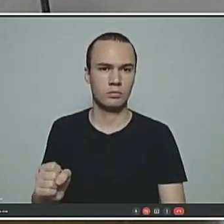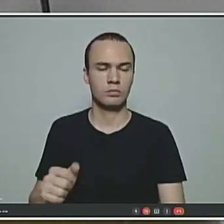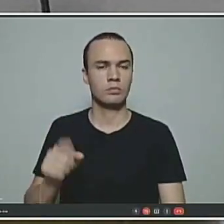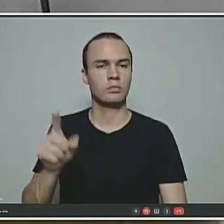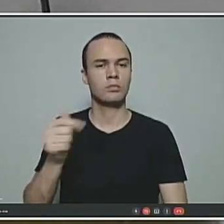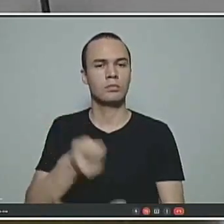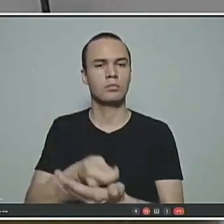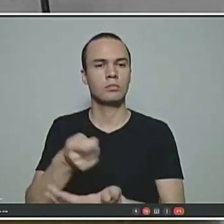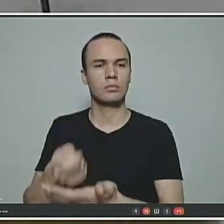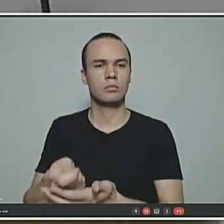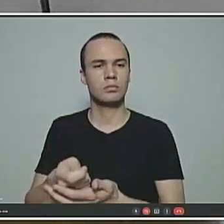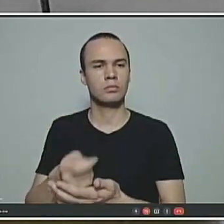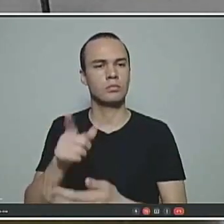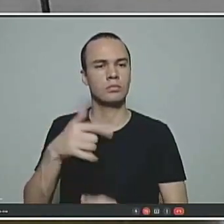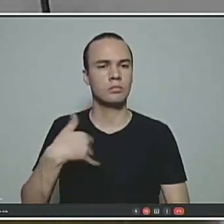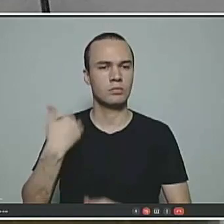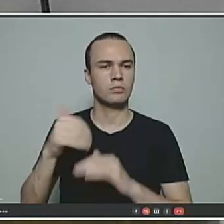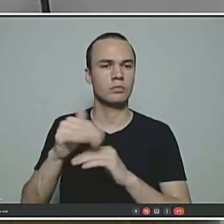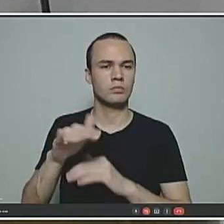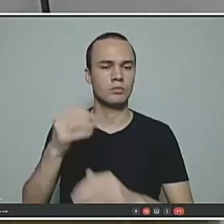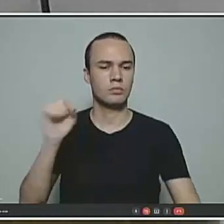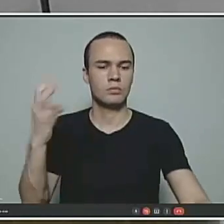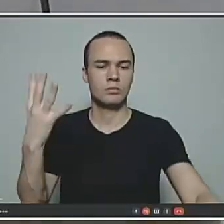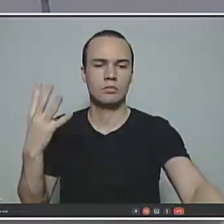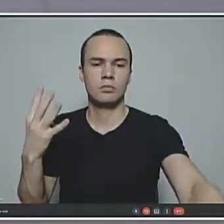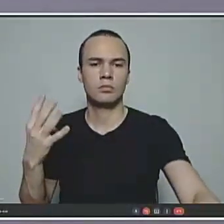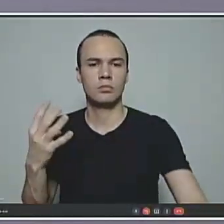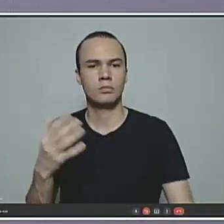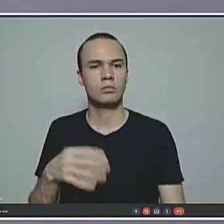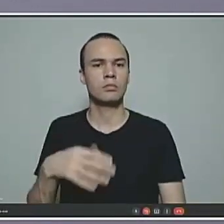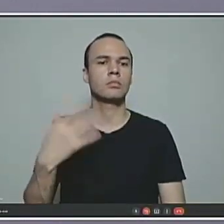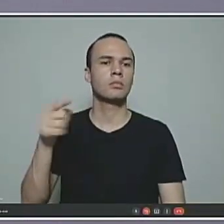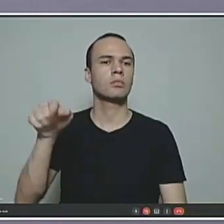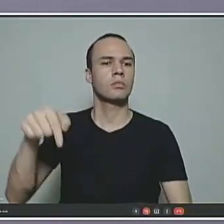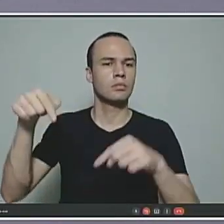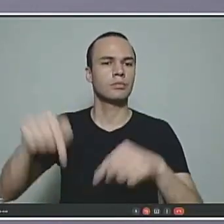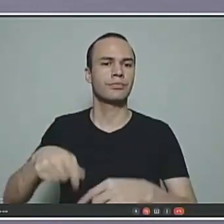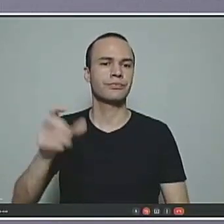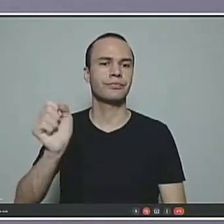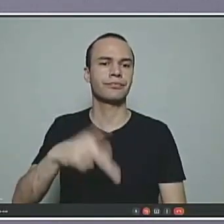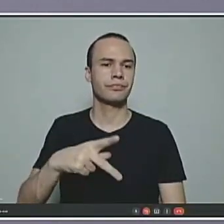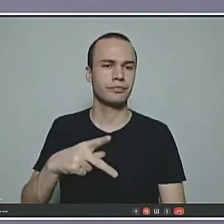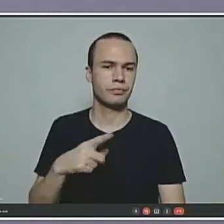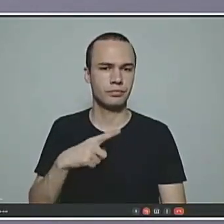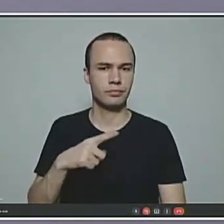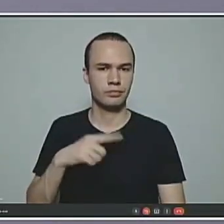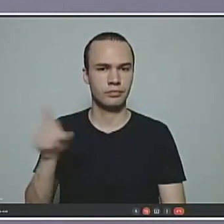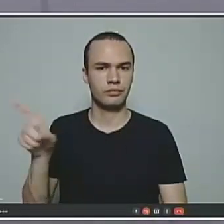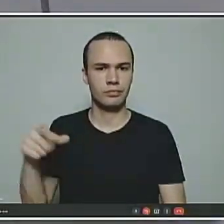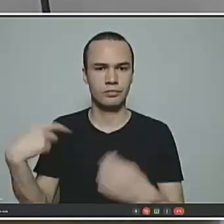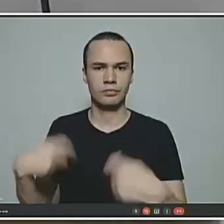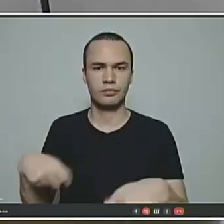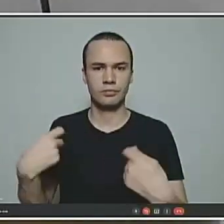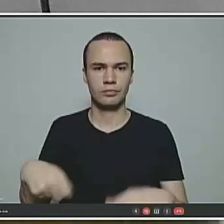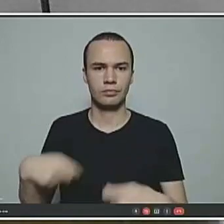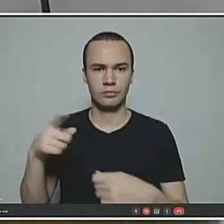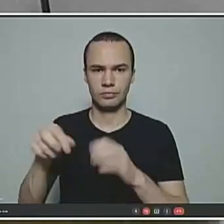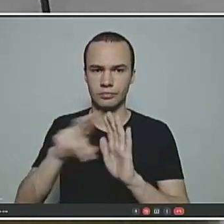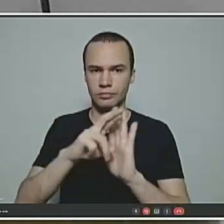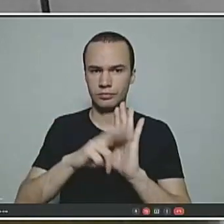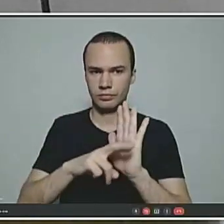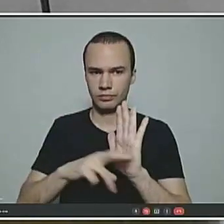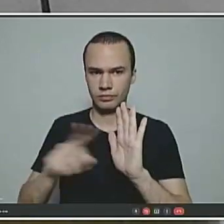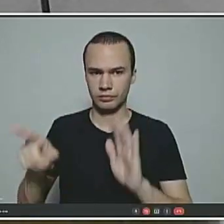contribuição e mais idade, tem que dar 84. Então, para uma professora se aposentar hoje, depois de aprovada essa regra, vai ter que ter, nesta regra,